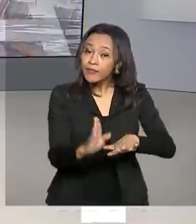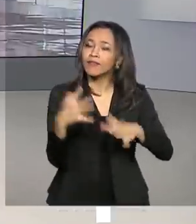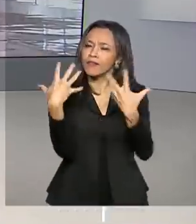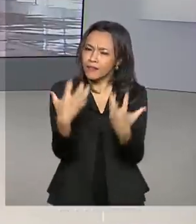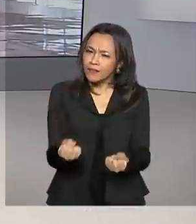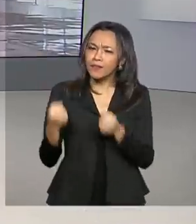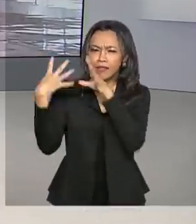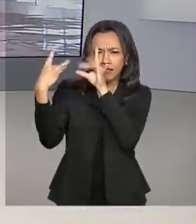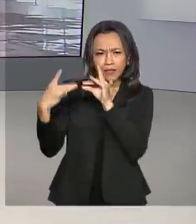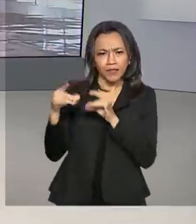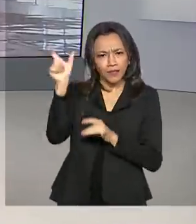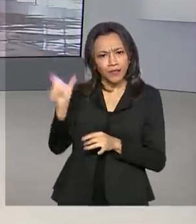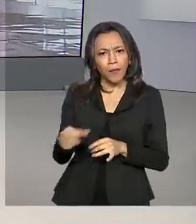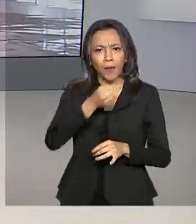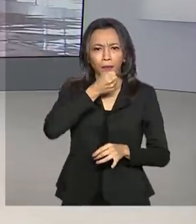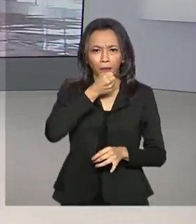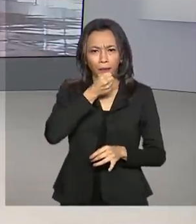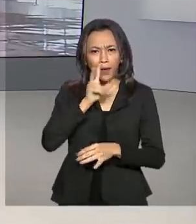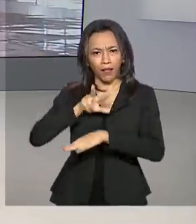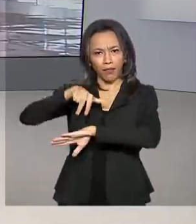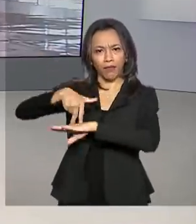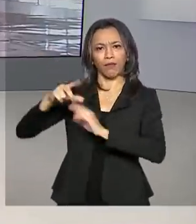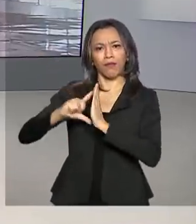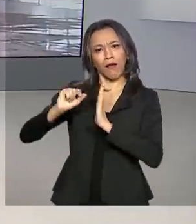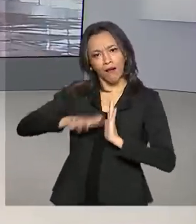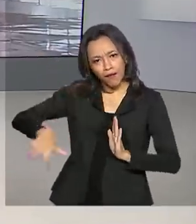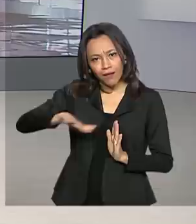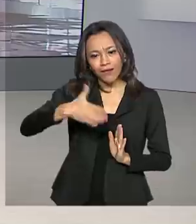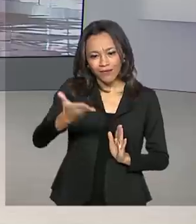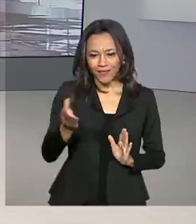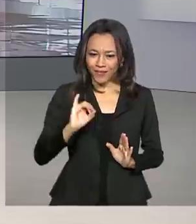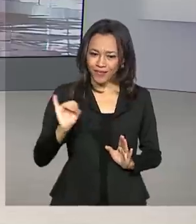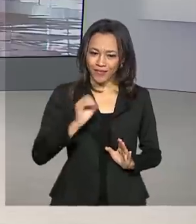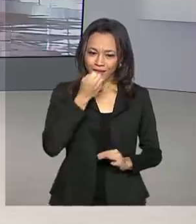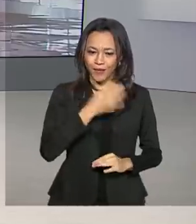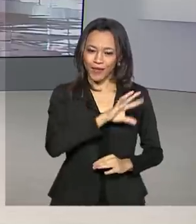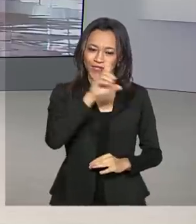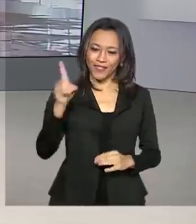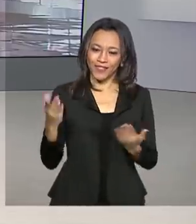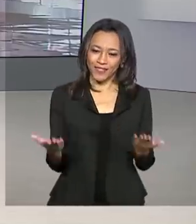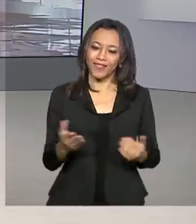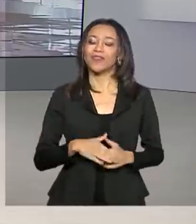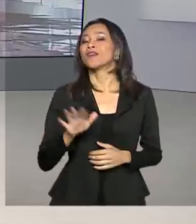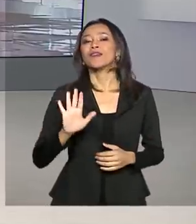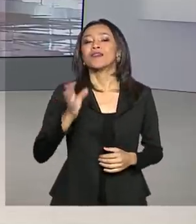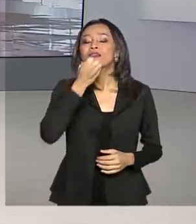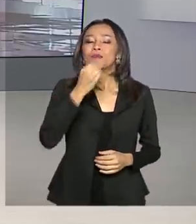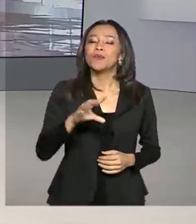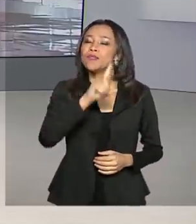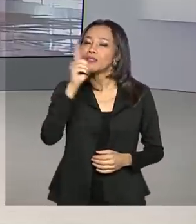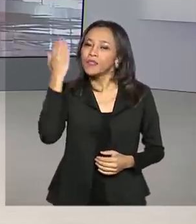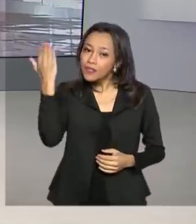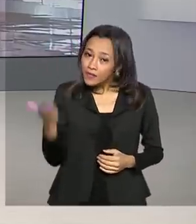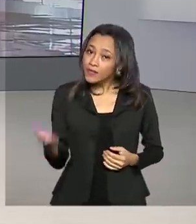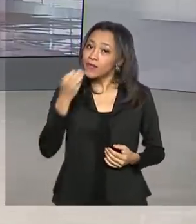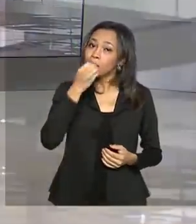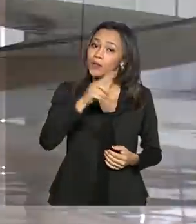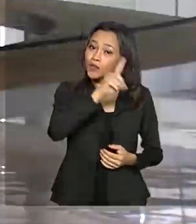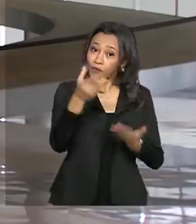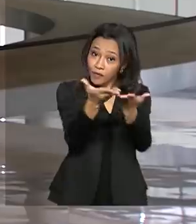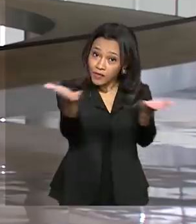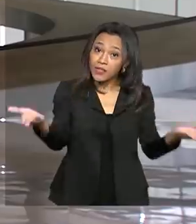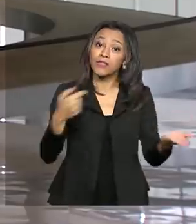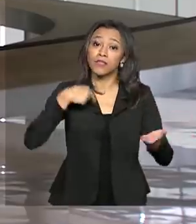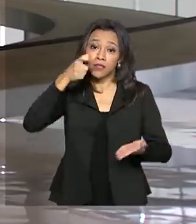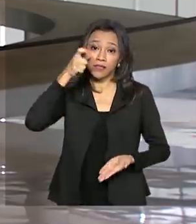repórter Luciana Colares de Holanda. Ela está no Palácio do Planalto. Oi Lu, bom dia. Oi Renata, bom dia para você. Bom dia para você que acompanha a